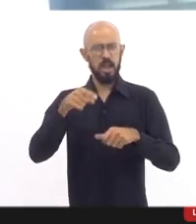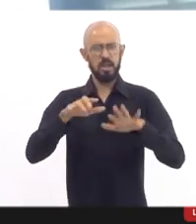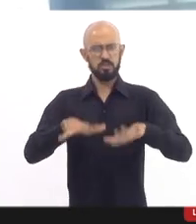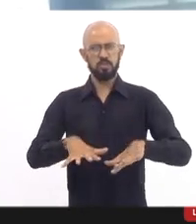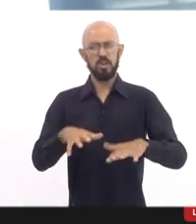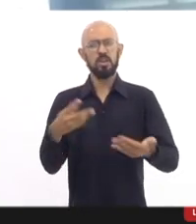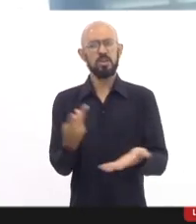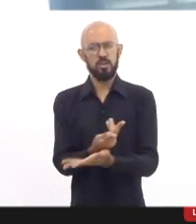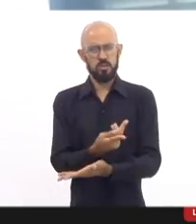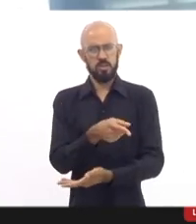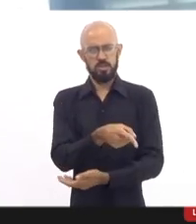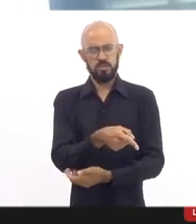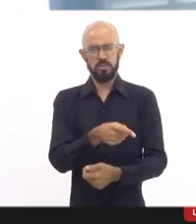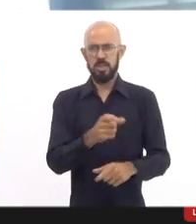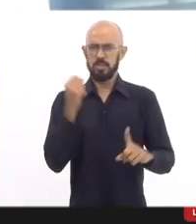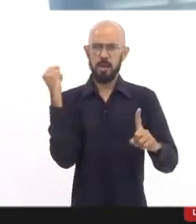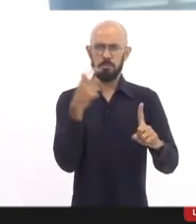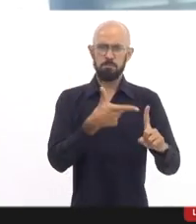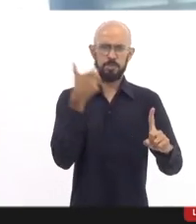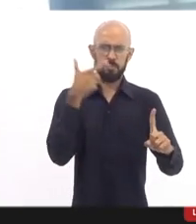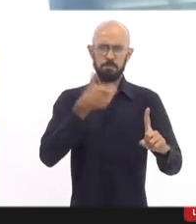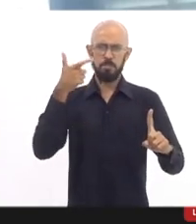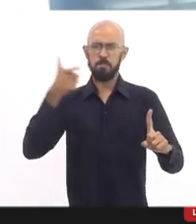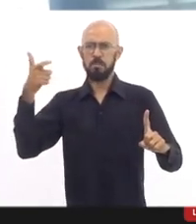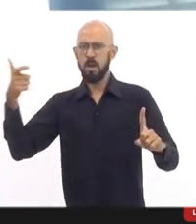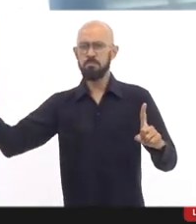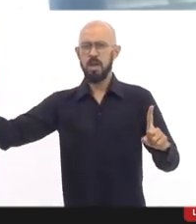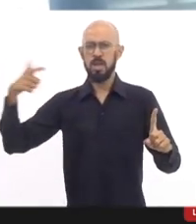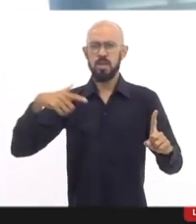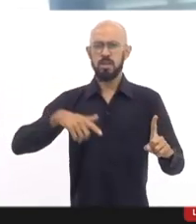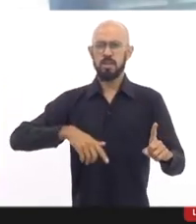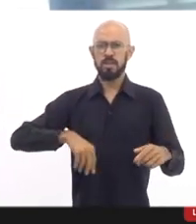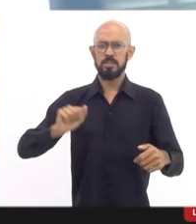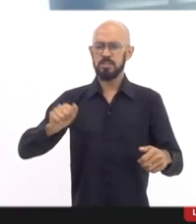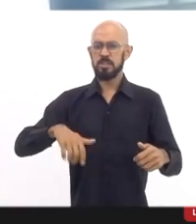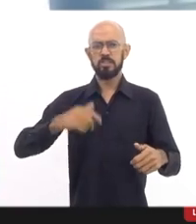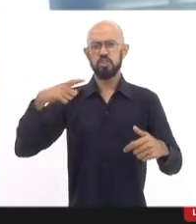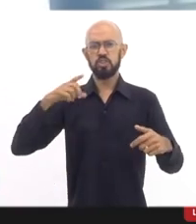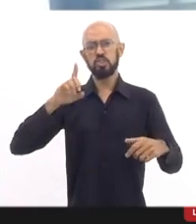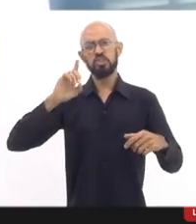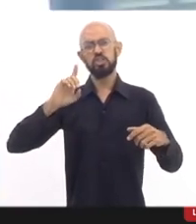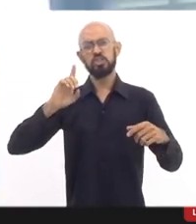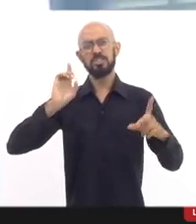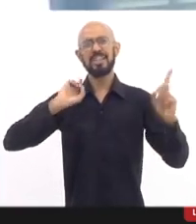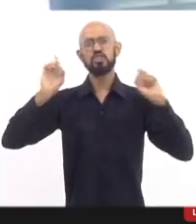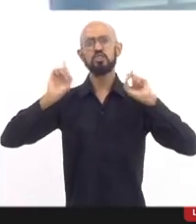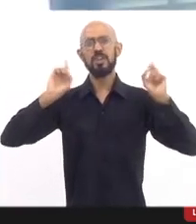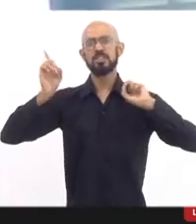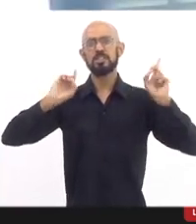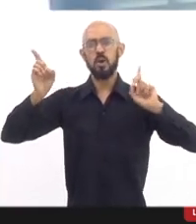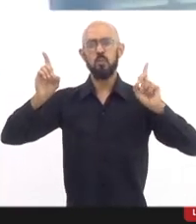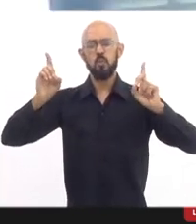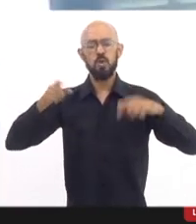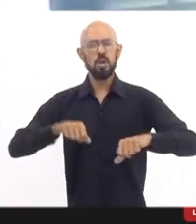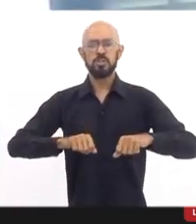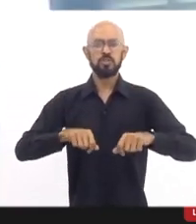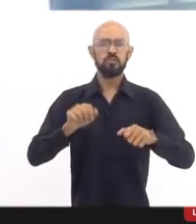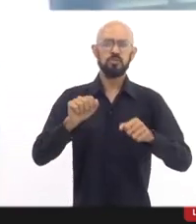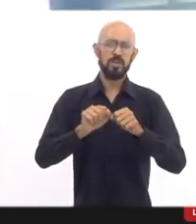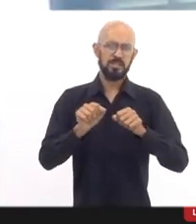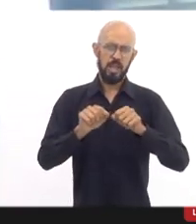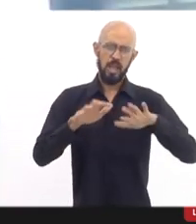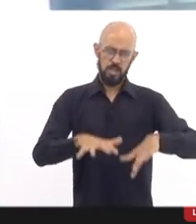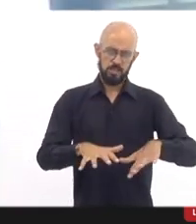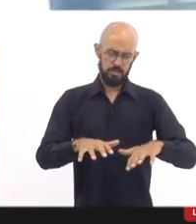mortandade injustificada, esse esporte, esse direito de sair matando quem você acha que ameaça alguma